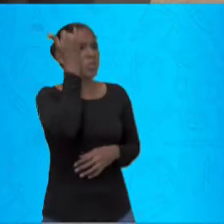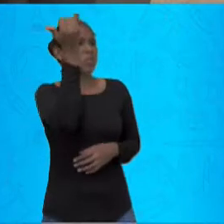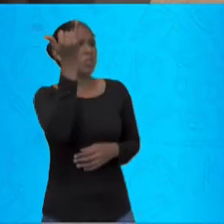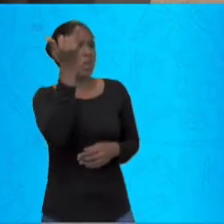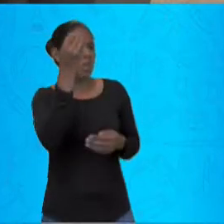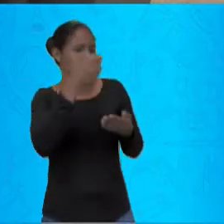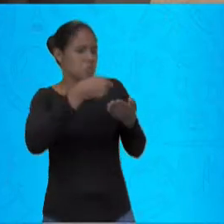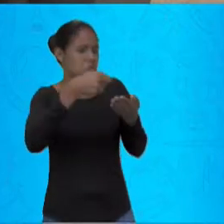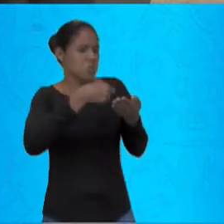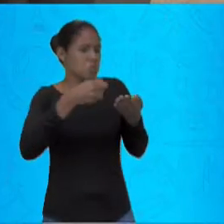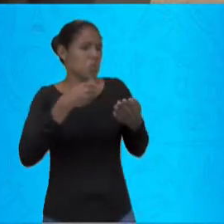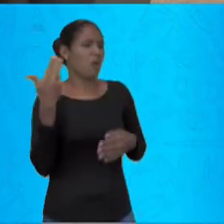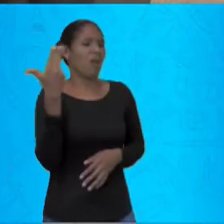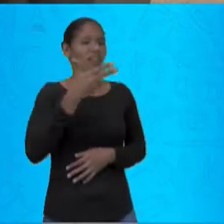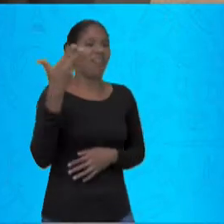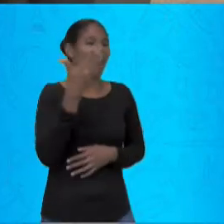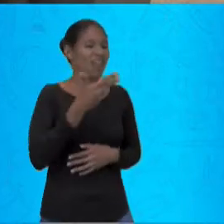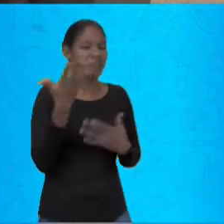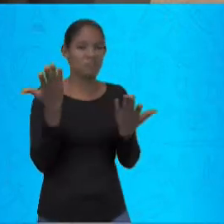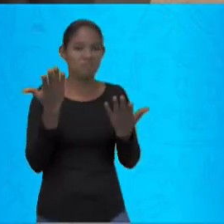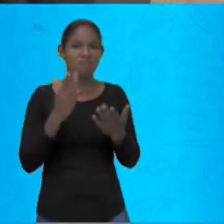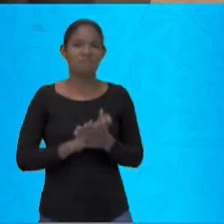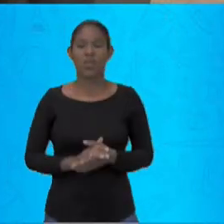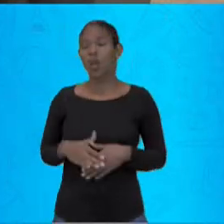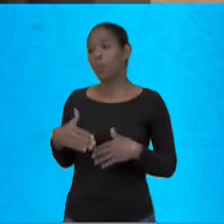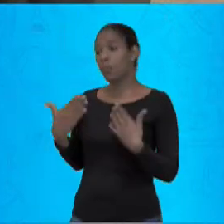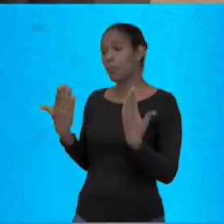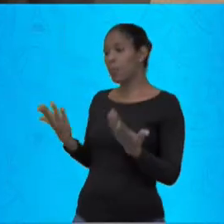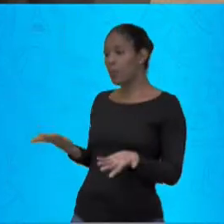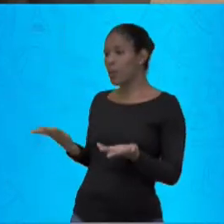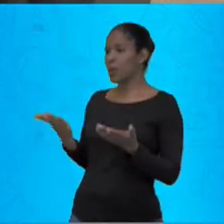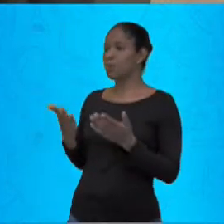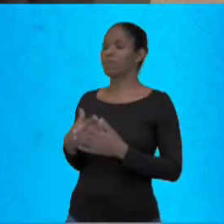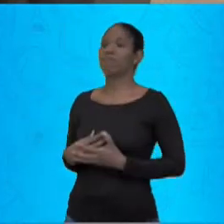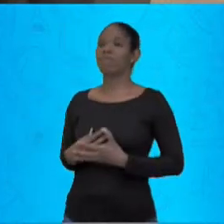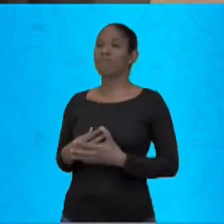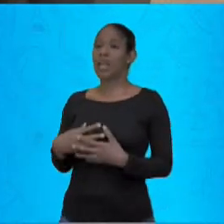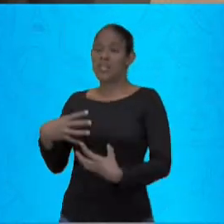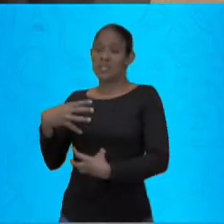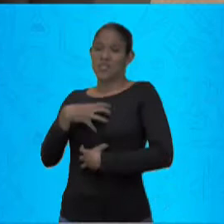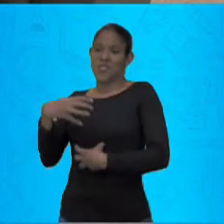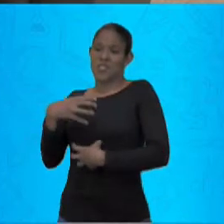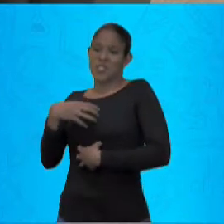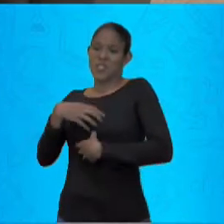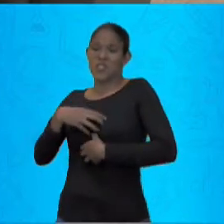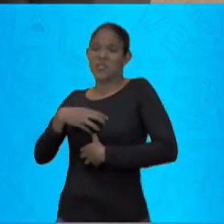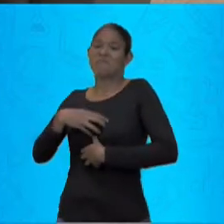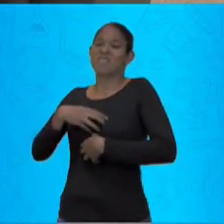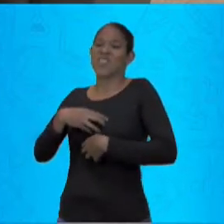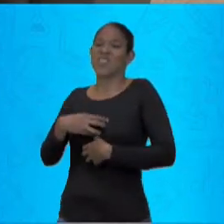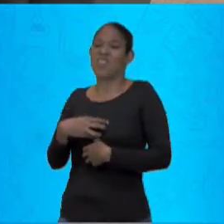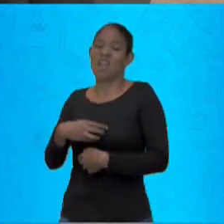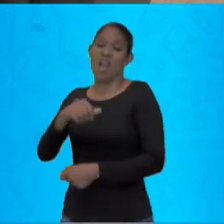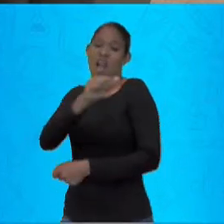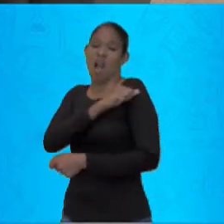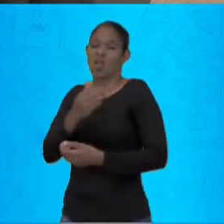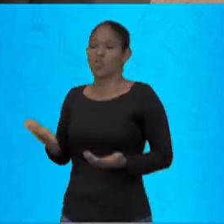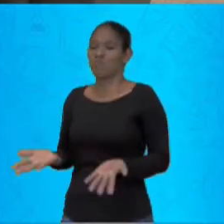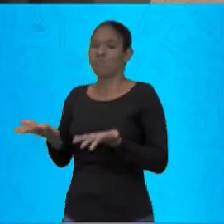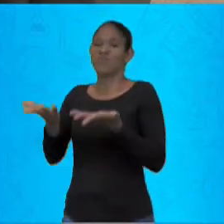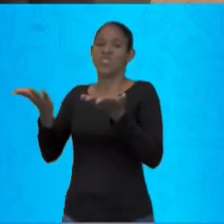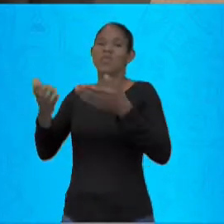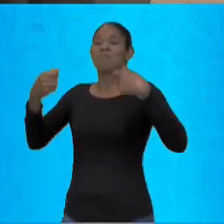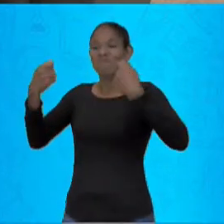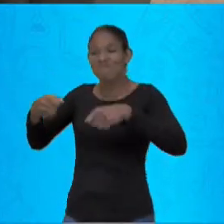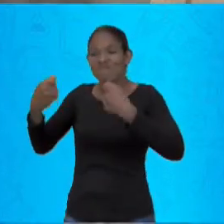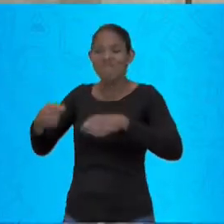necessidade de incentivar os alunos da rede municipal para acessar a plataforma e realizar as atividades. Então,